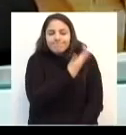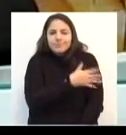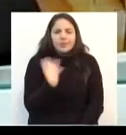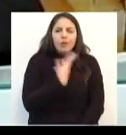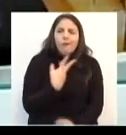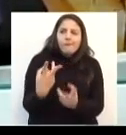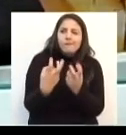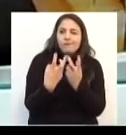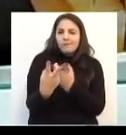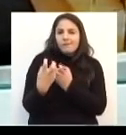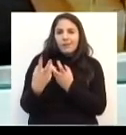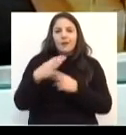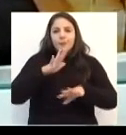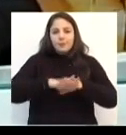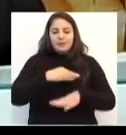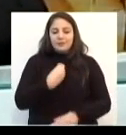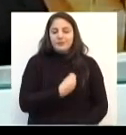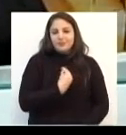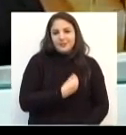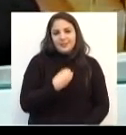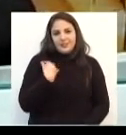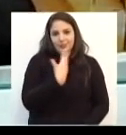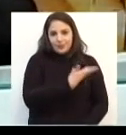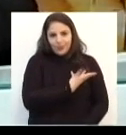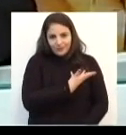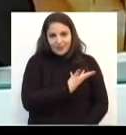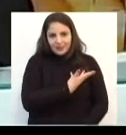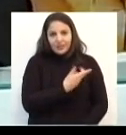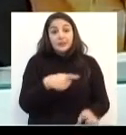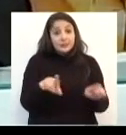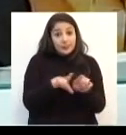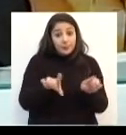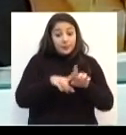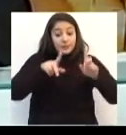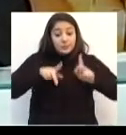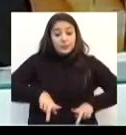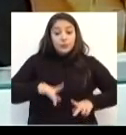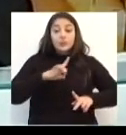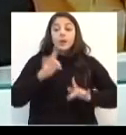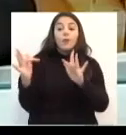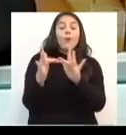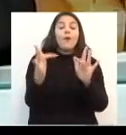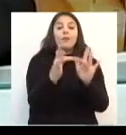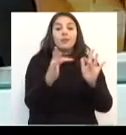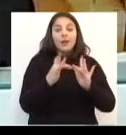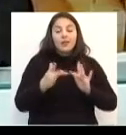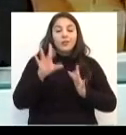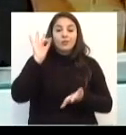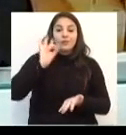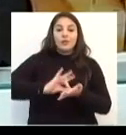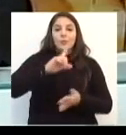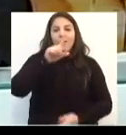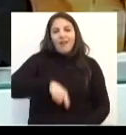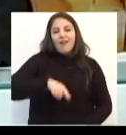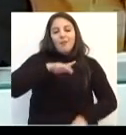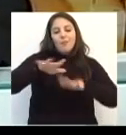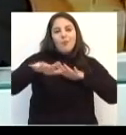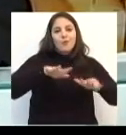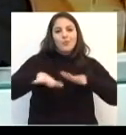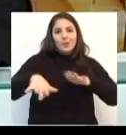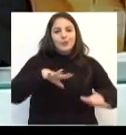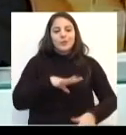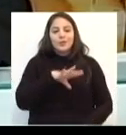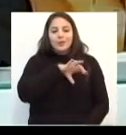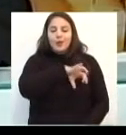percepção sobre nós mesmos e sobre as pessoas e o meio que nos cercam. É definitivamente um movimento